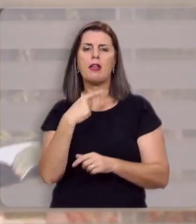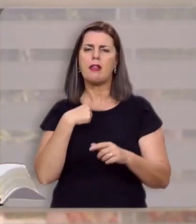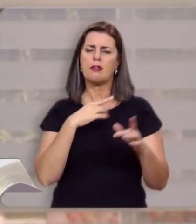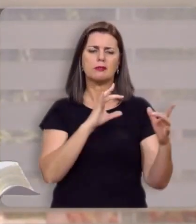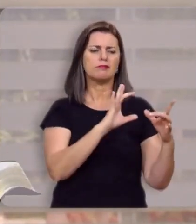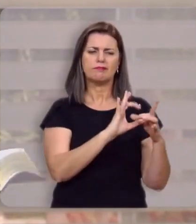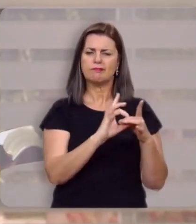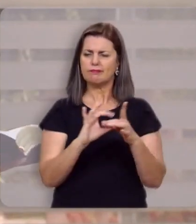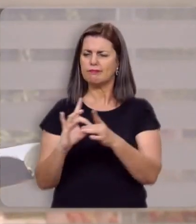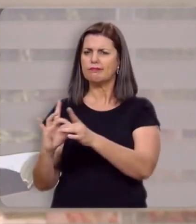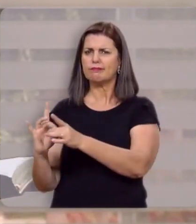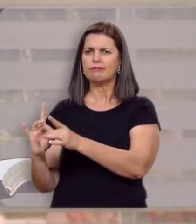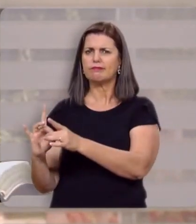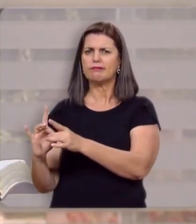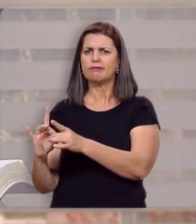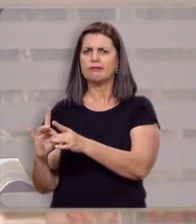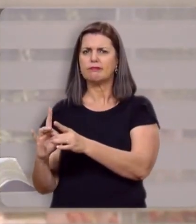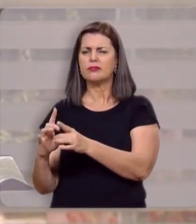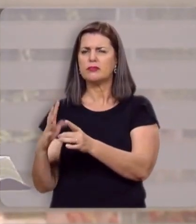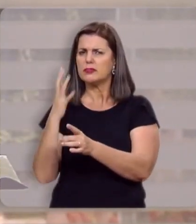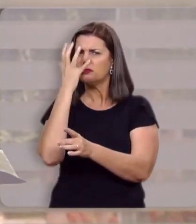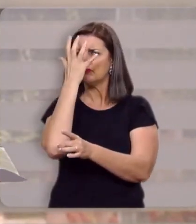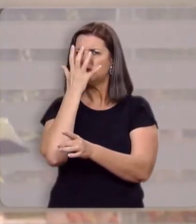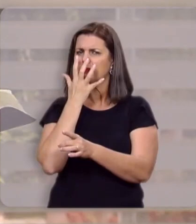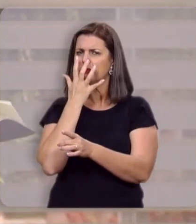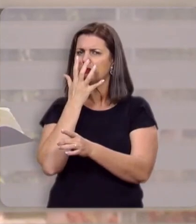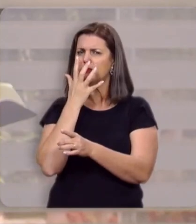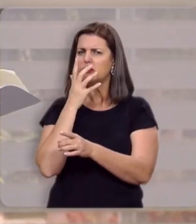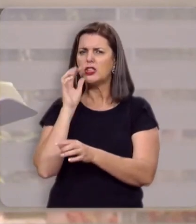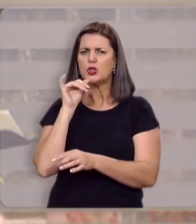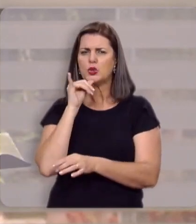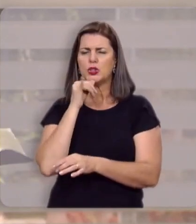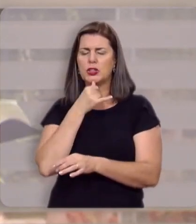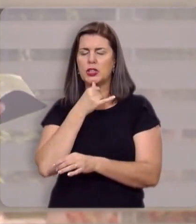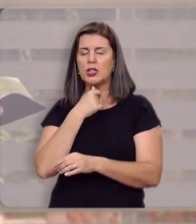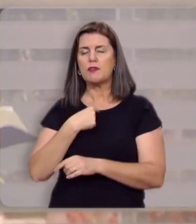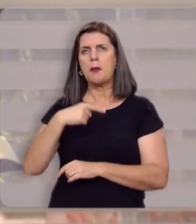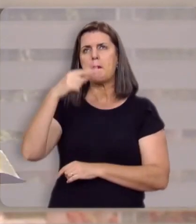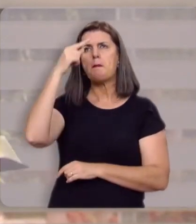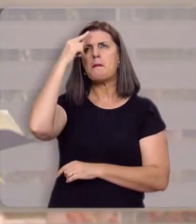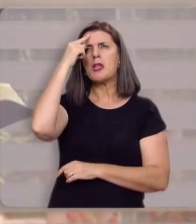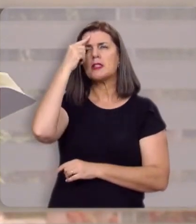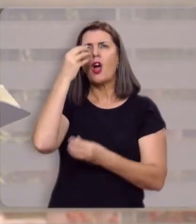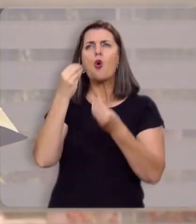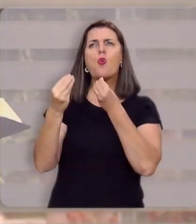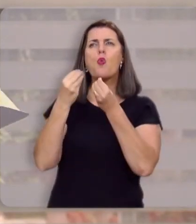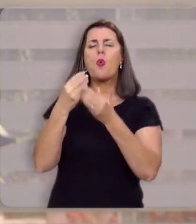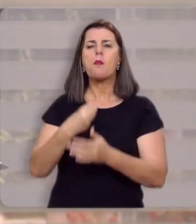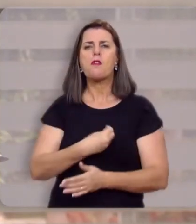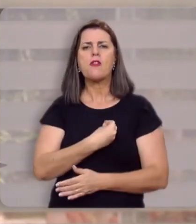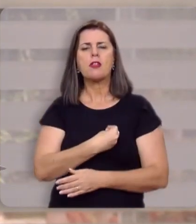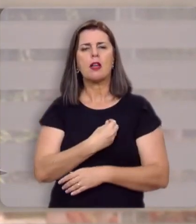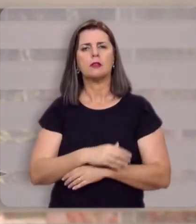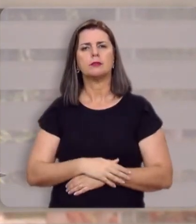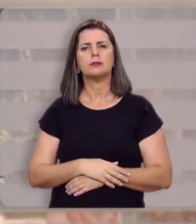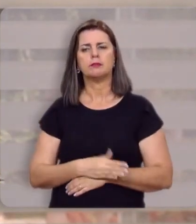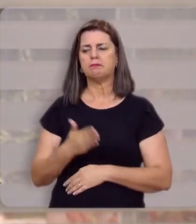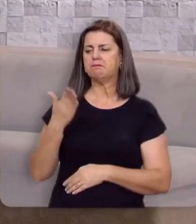conjuntura tão sombria, é que ele vai fazer o balanço final da vida.